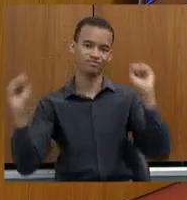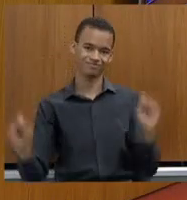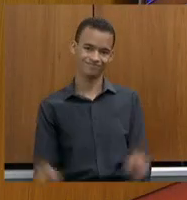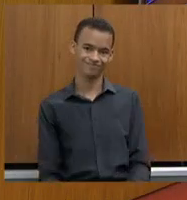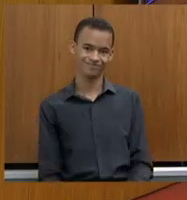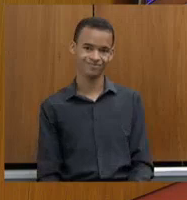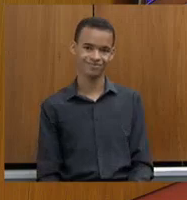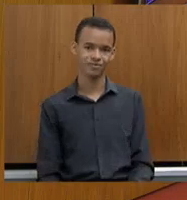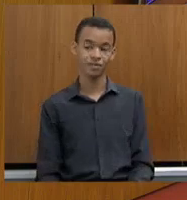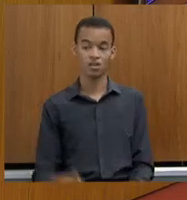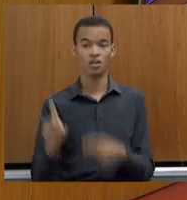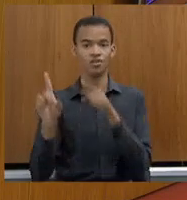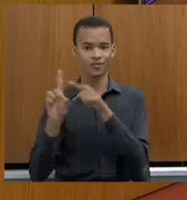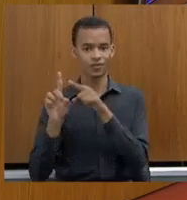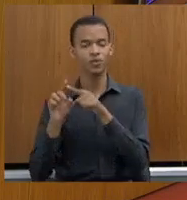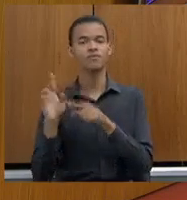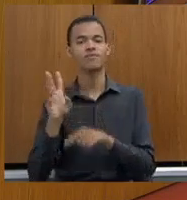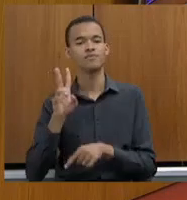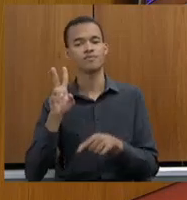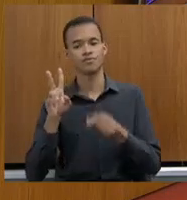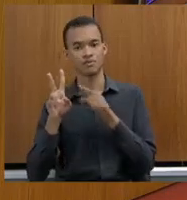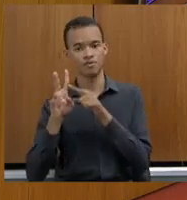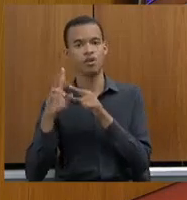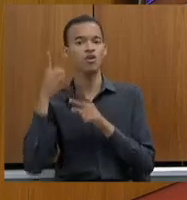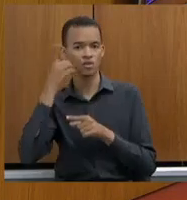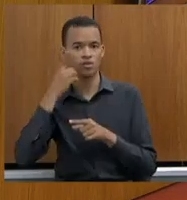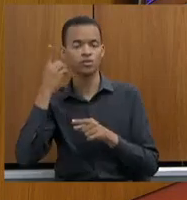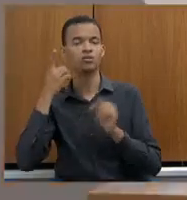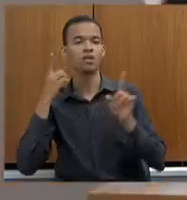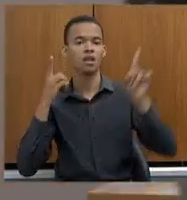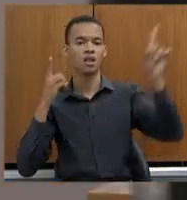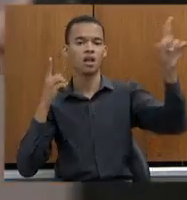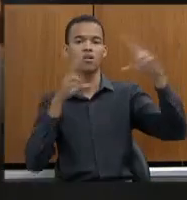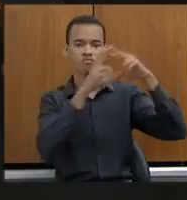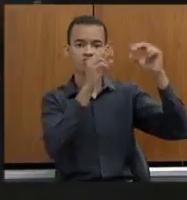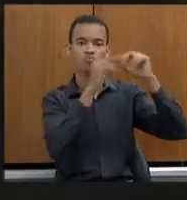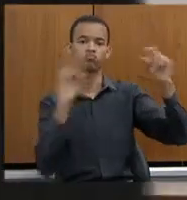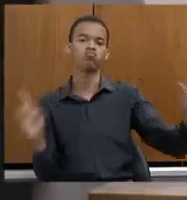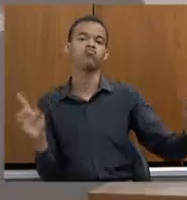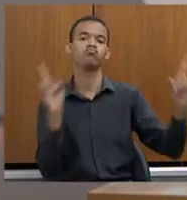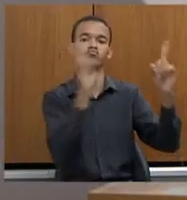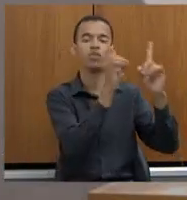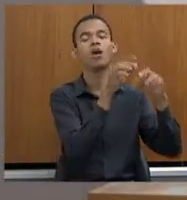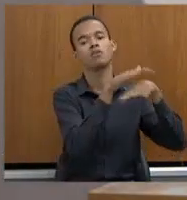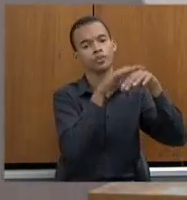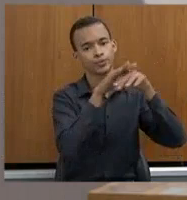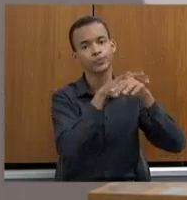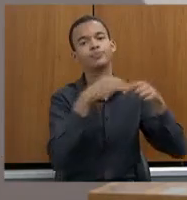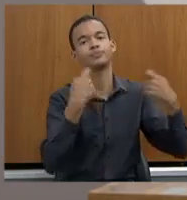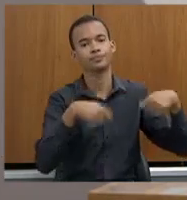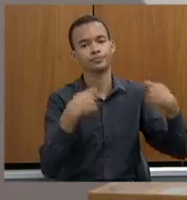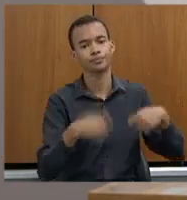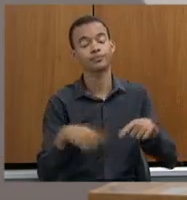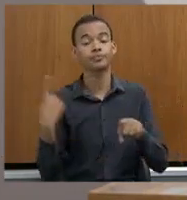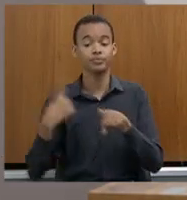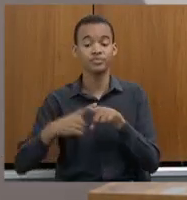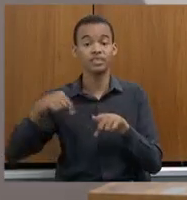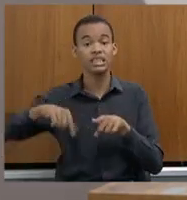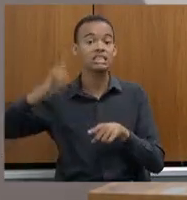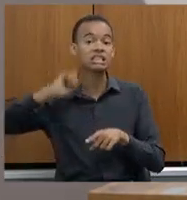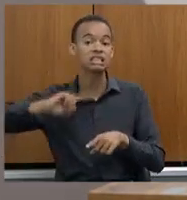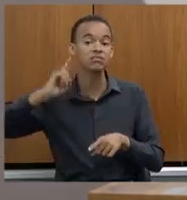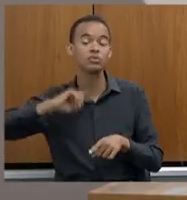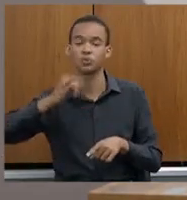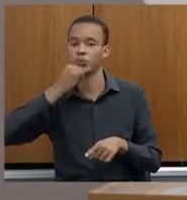isso. Vocês imaginem, esse transporte de minério nas ferrovias, de ferro guza, quanto que Minas Gerais